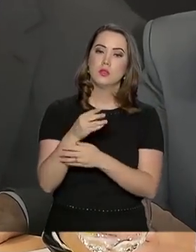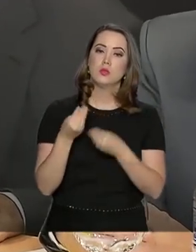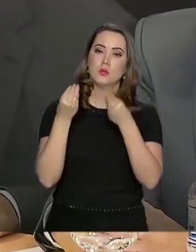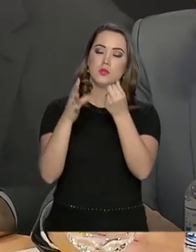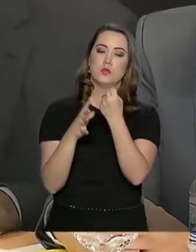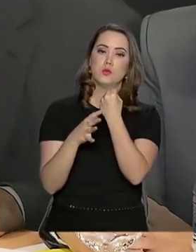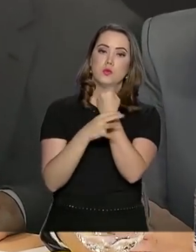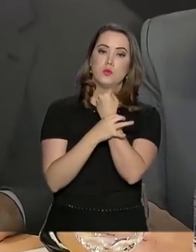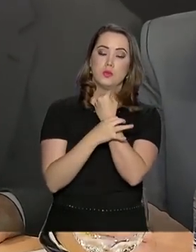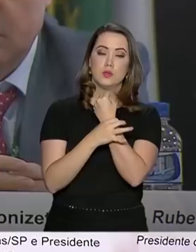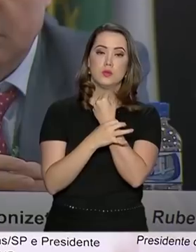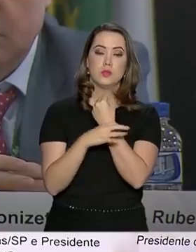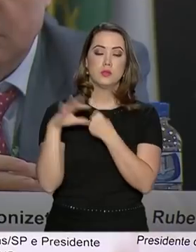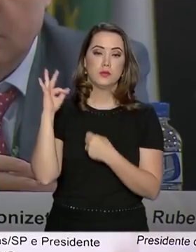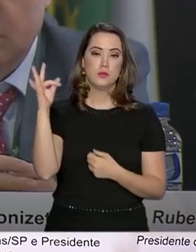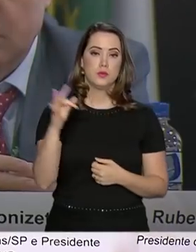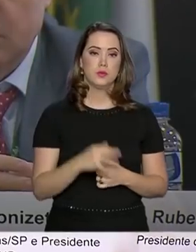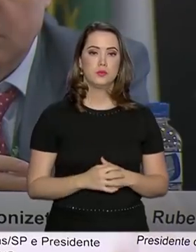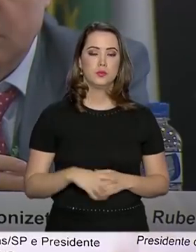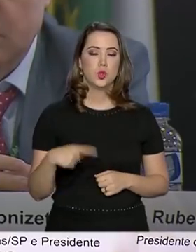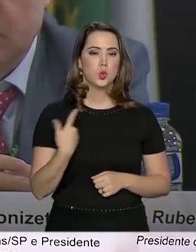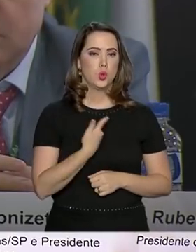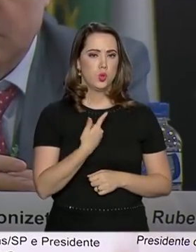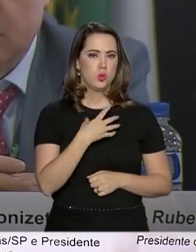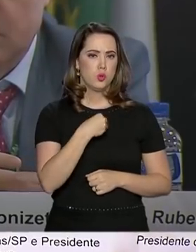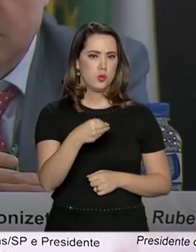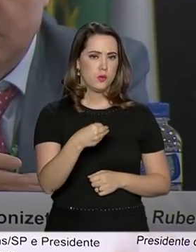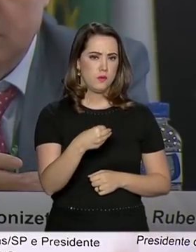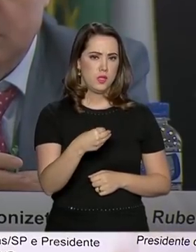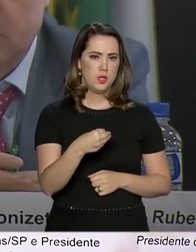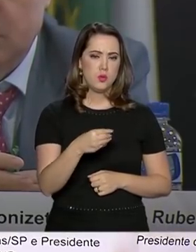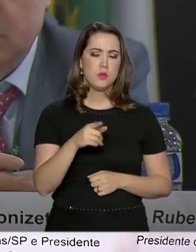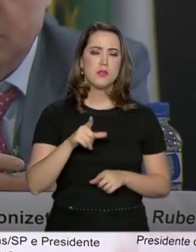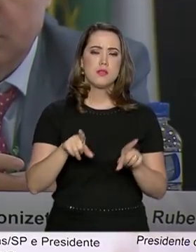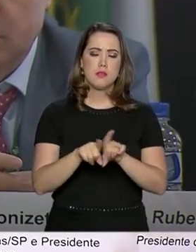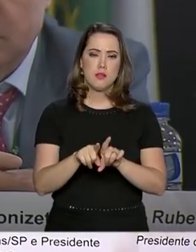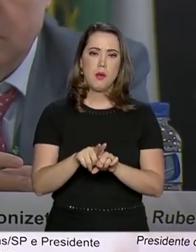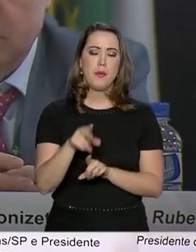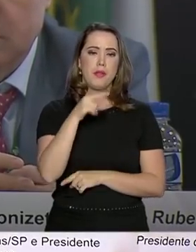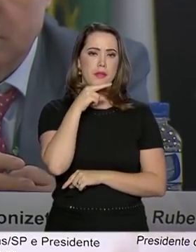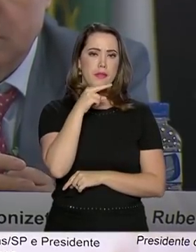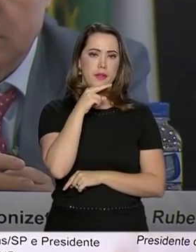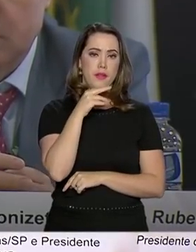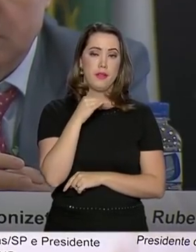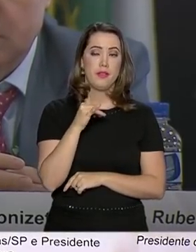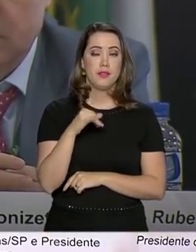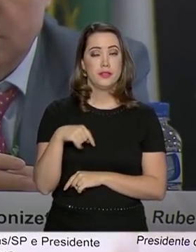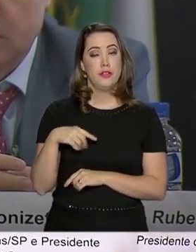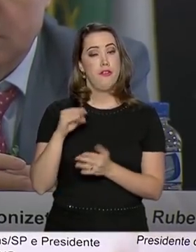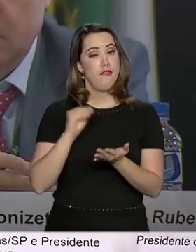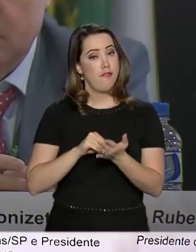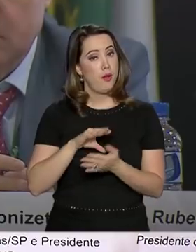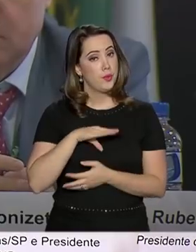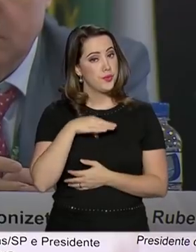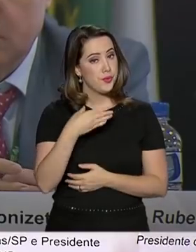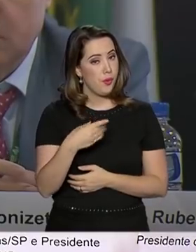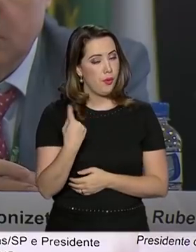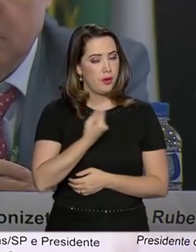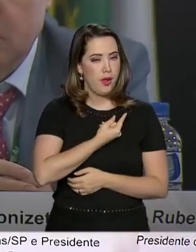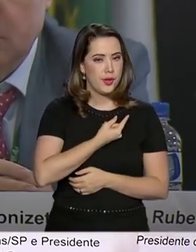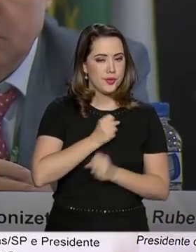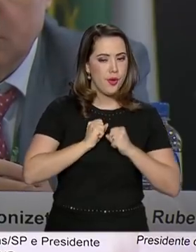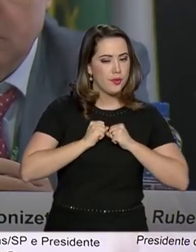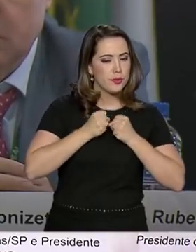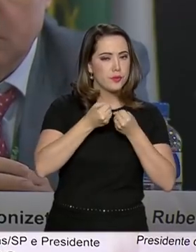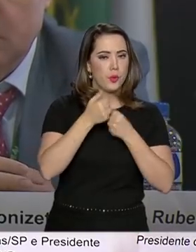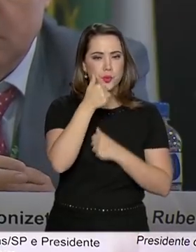o futuro das novas gerações. Nossos filhos e netos, por falta de coragem nossa, de determinação e espírito